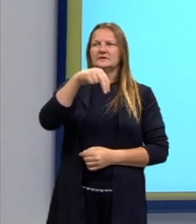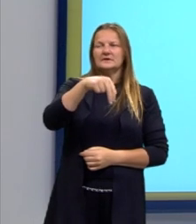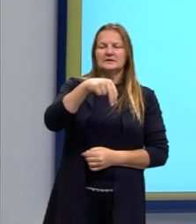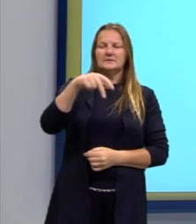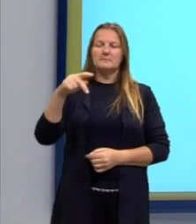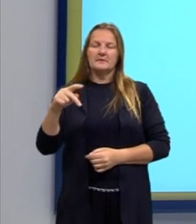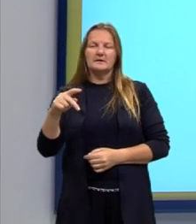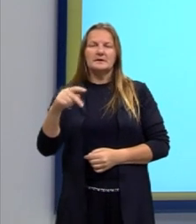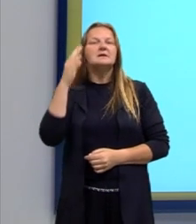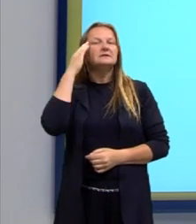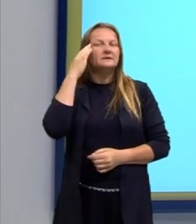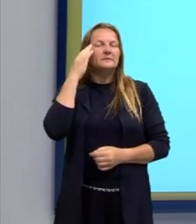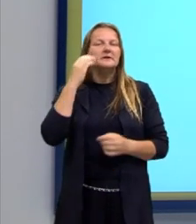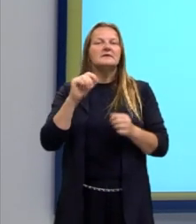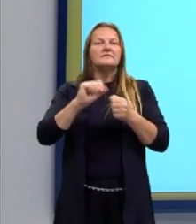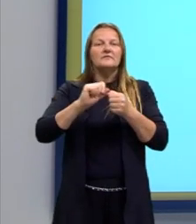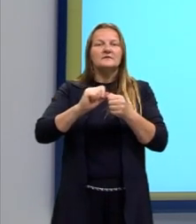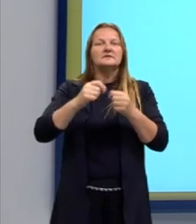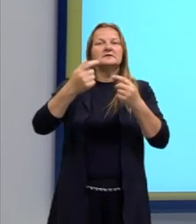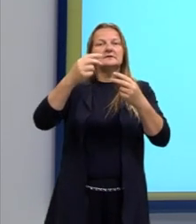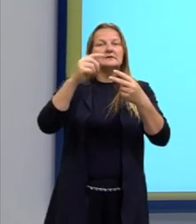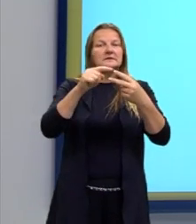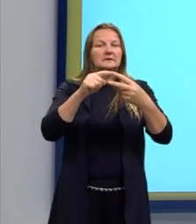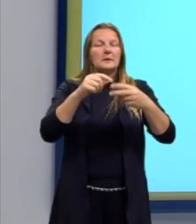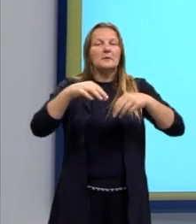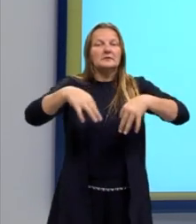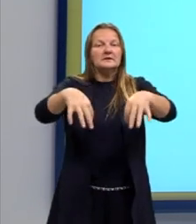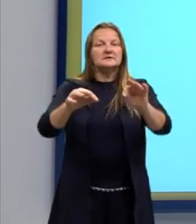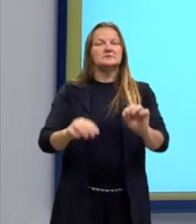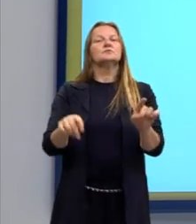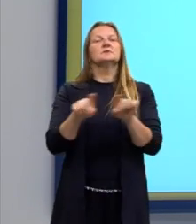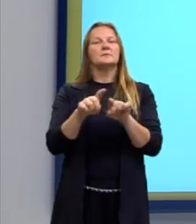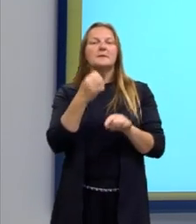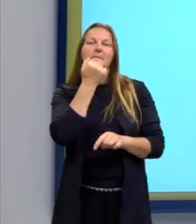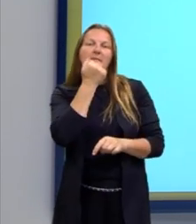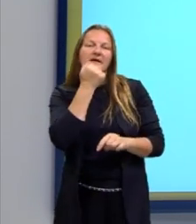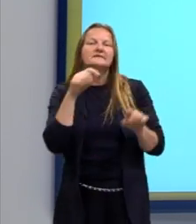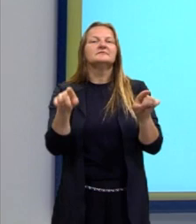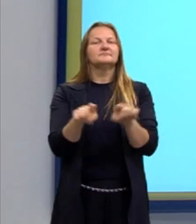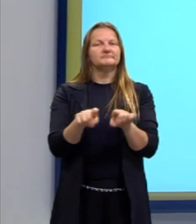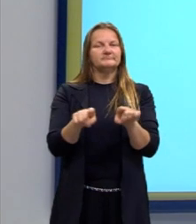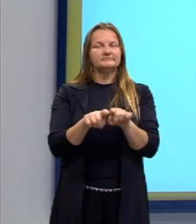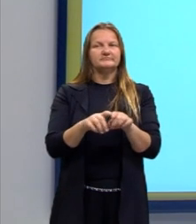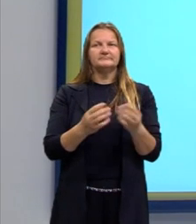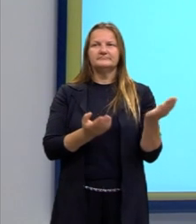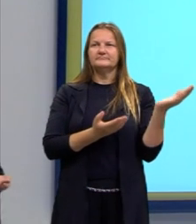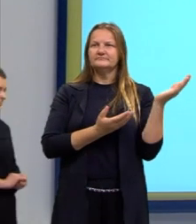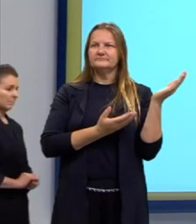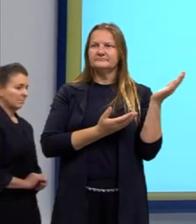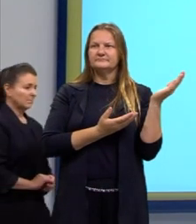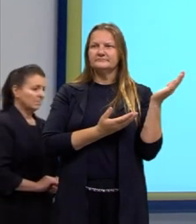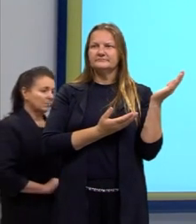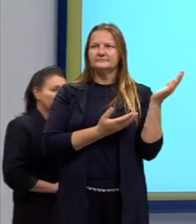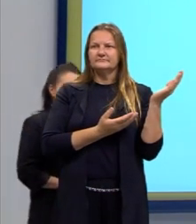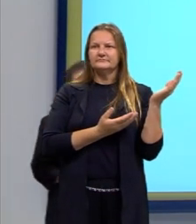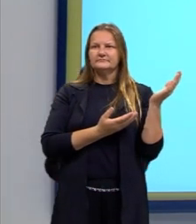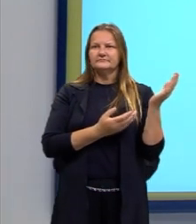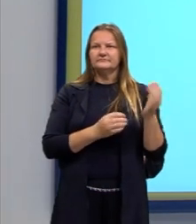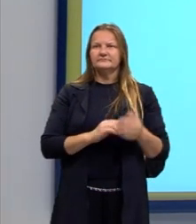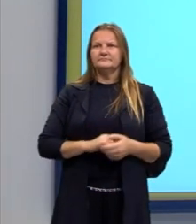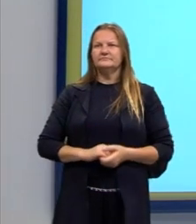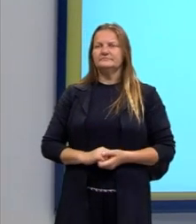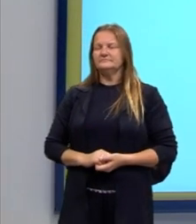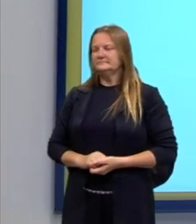e do P e nós vamos fazer isso tanto para os tecidos quanto para as pedras. E aí nós teríamos, primeiro